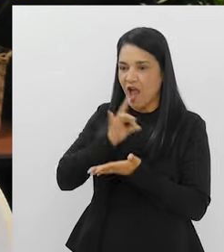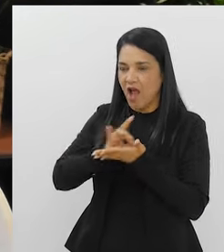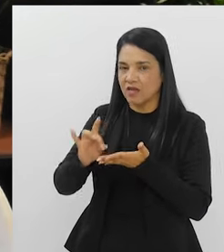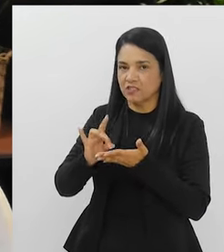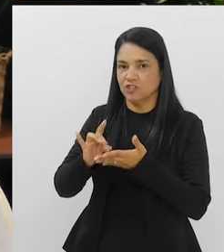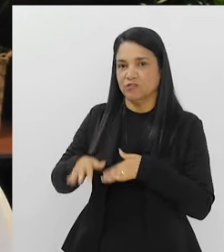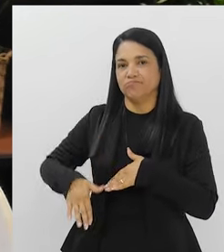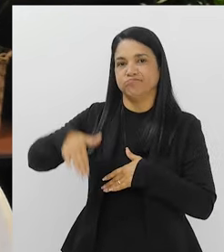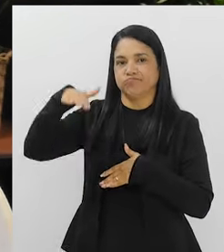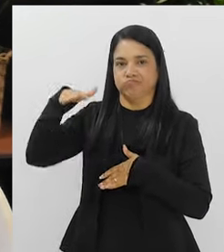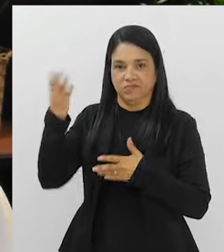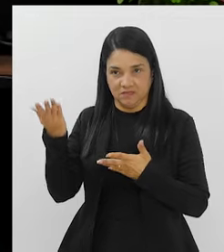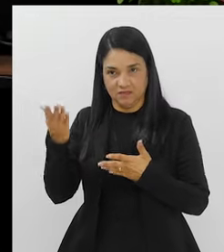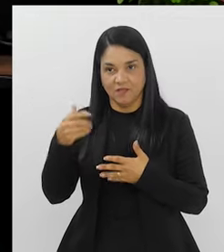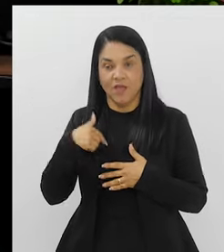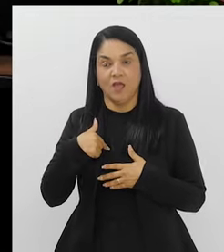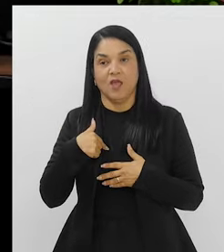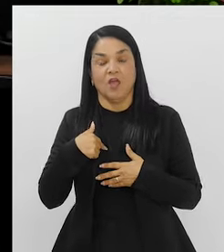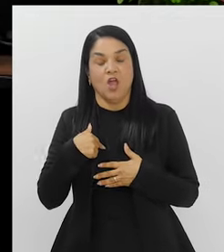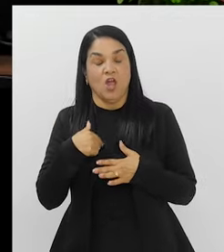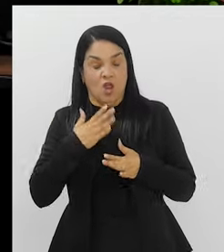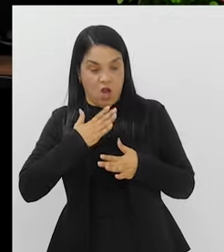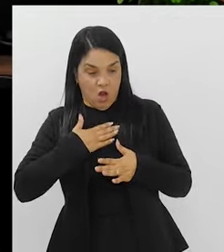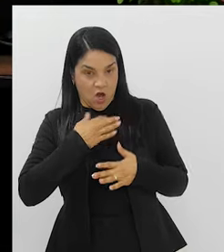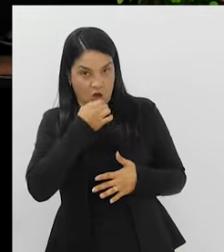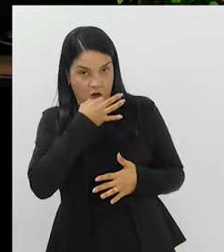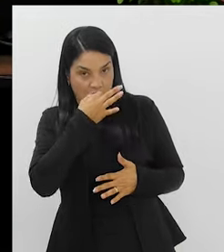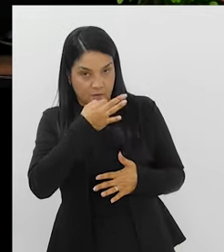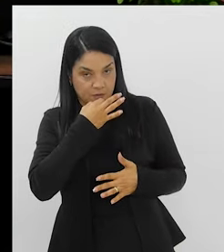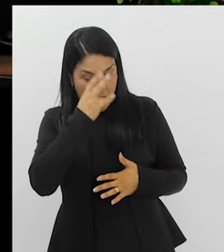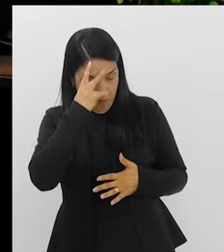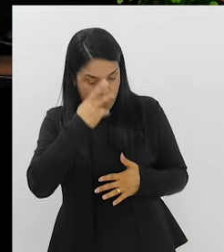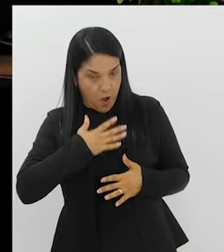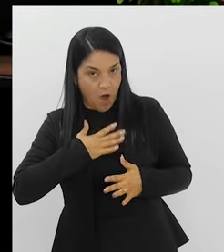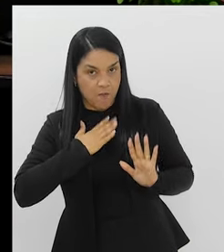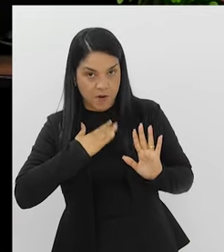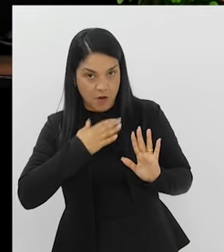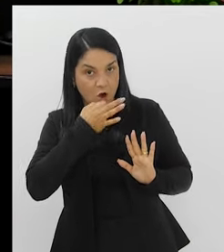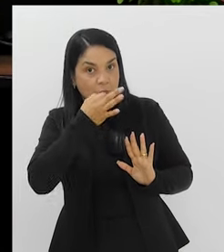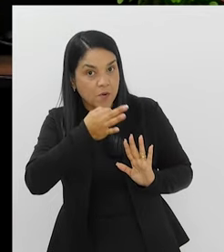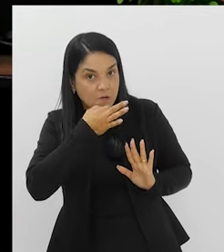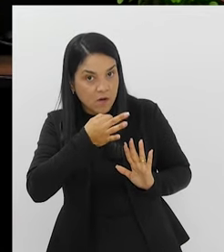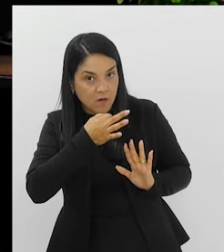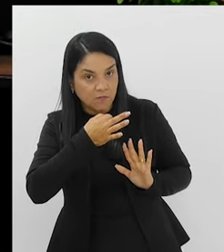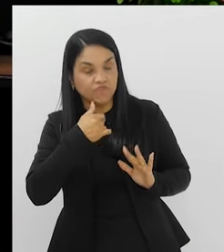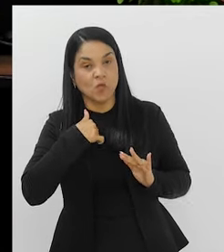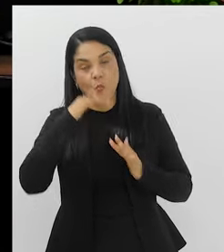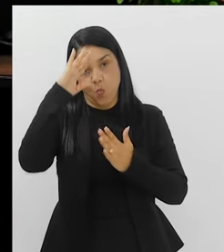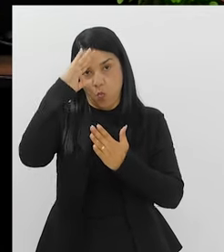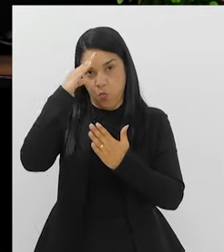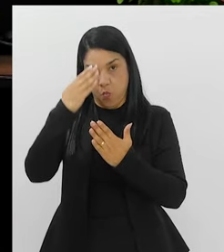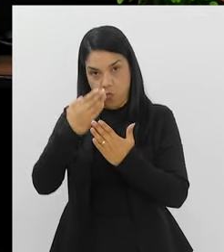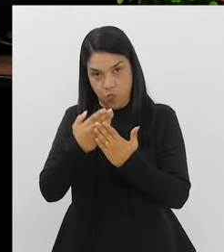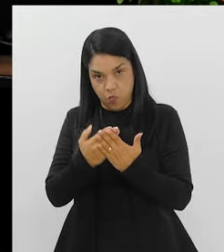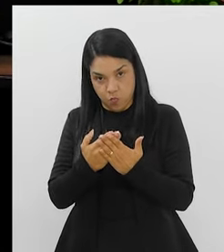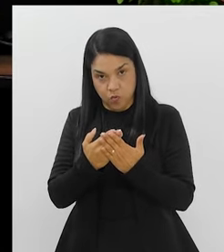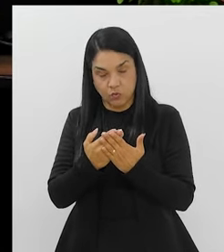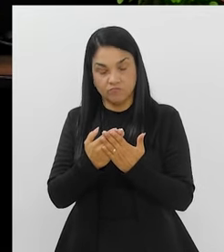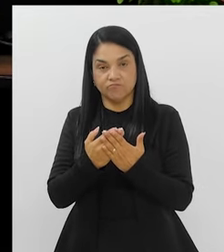intolerante àquela alimentação? Olha, eu vou dar uma opinião minha, tá? Eu acredito que